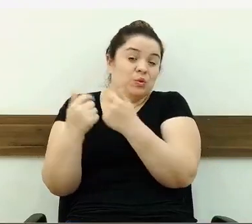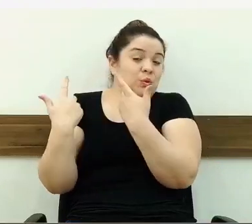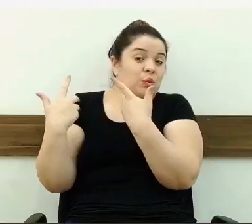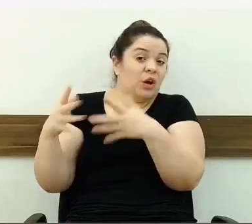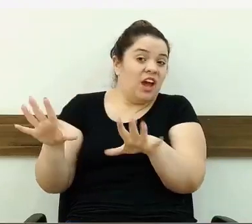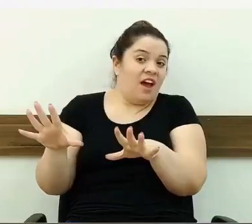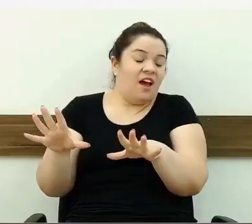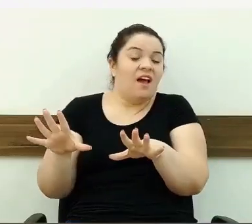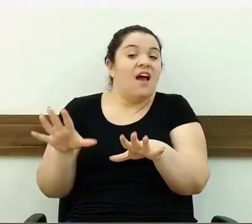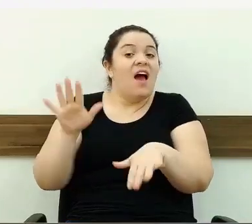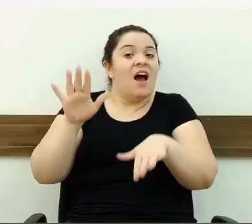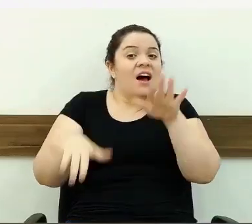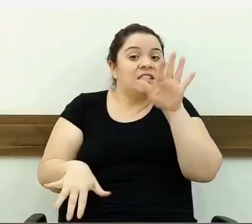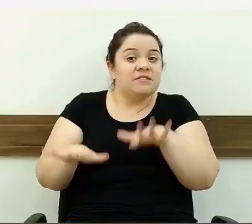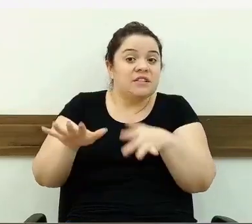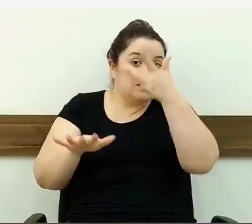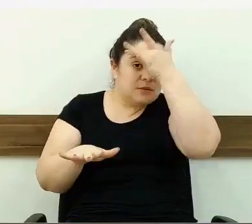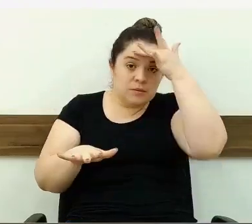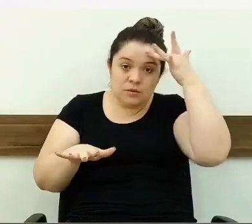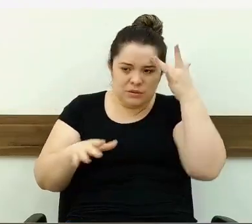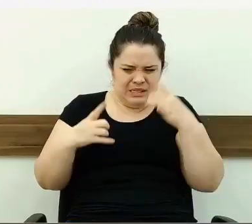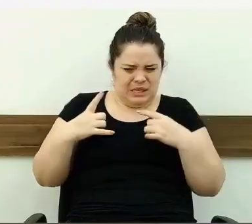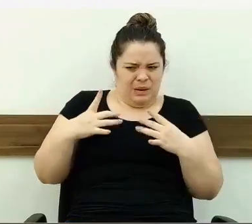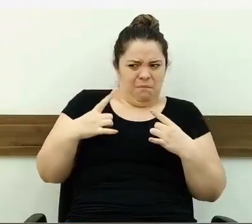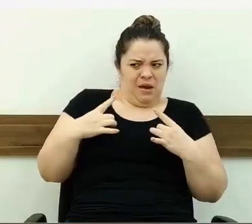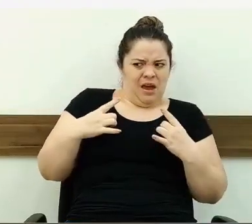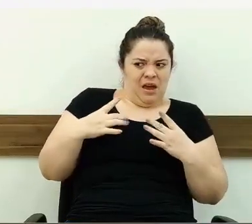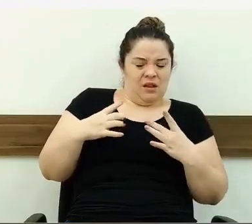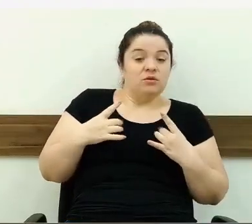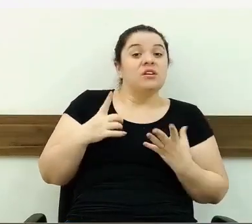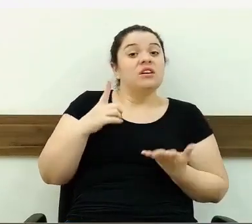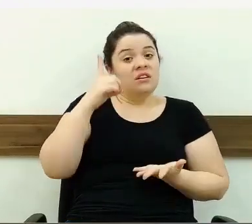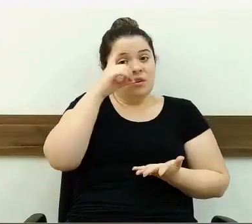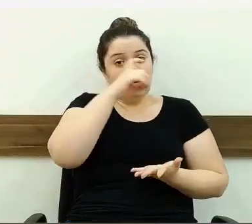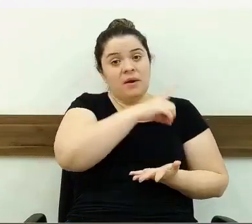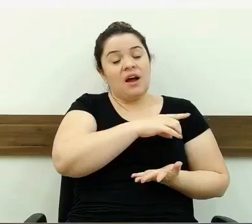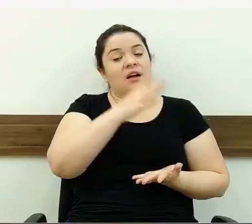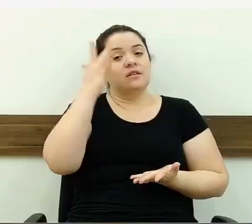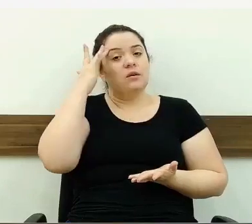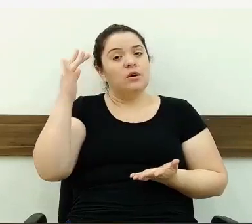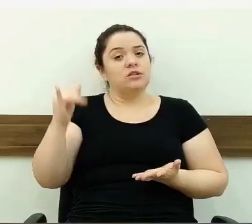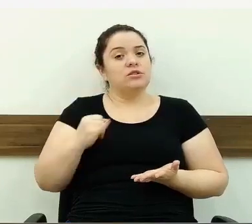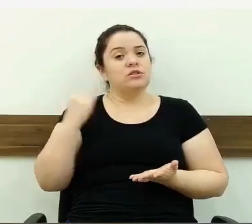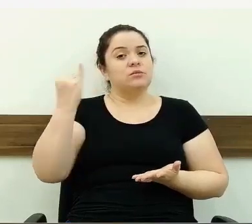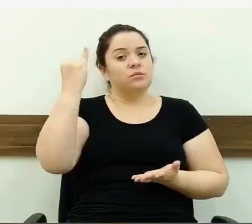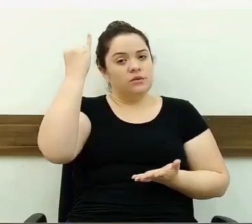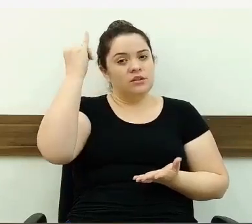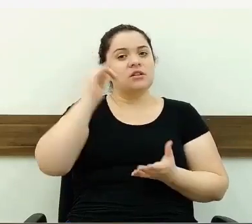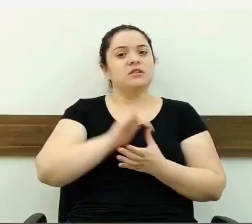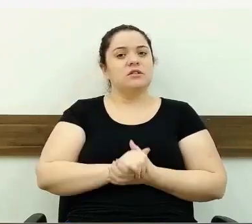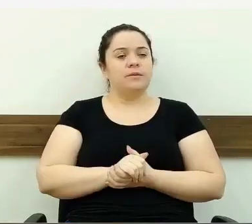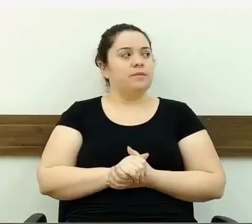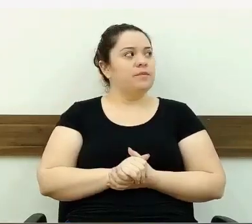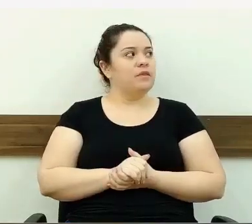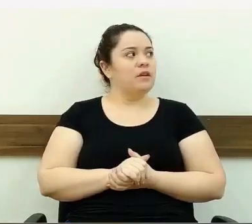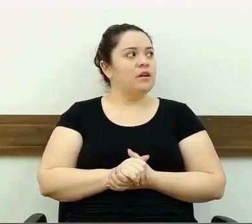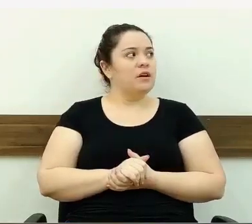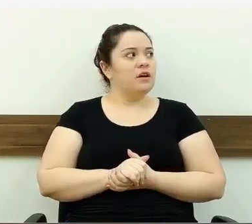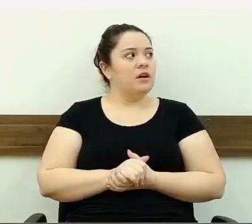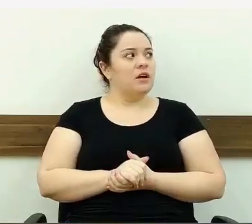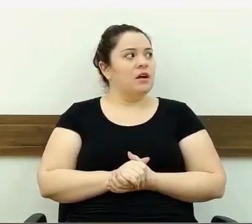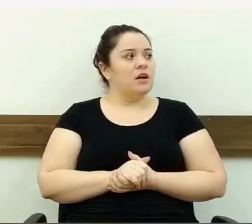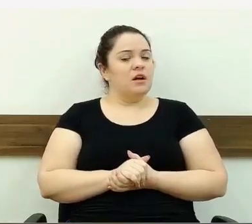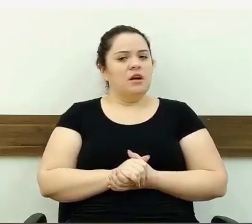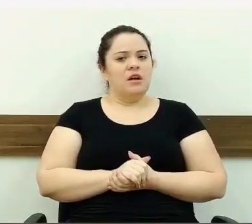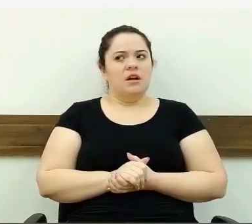animal que as pessoas que têm medo para elas é complicado. Então, eu acho que seria de grande importância dar uma... Acho que é com o Ferroquina esse daí, né, Ferroquina? Já dei uma